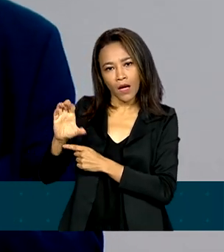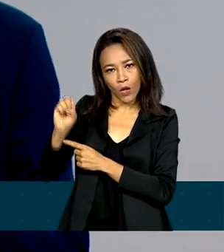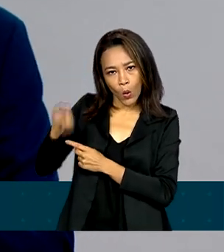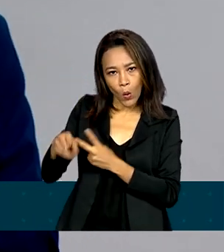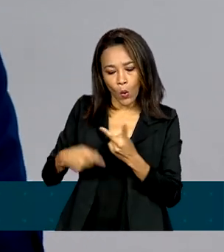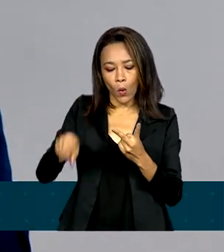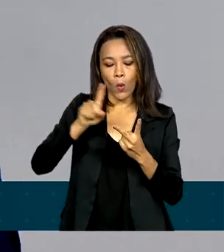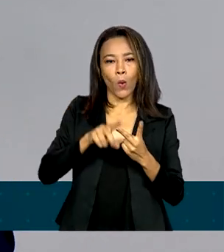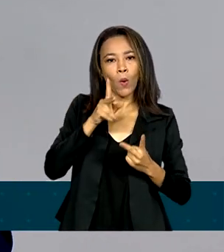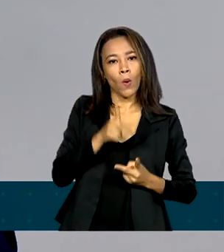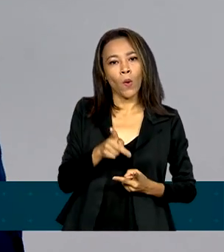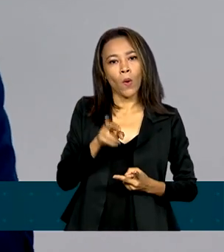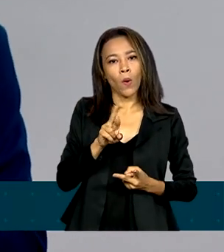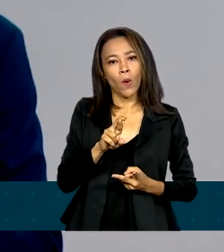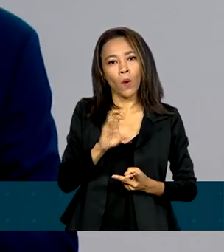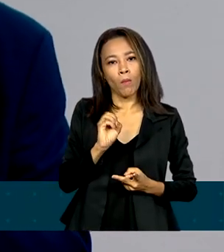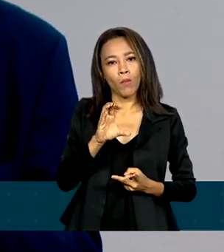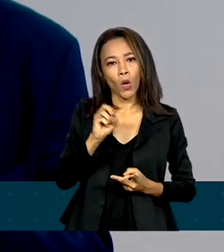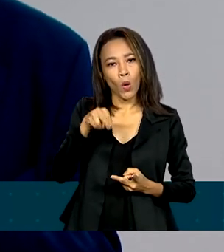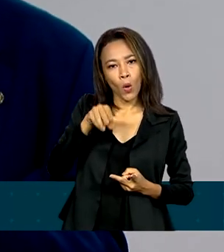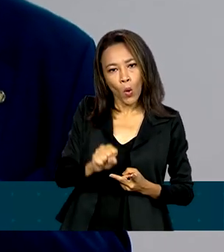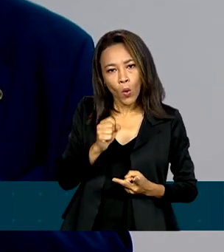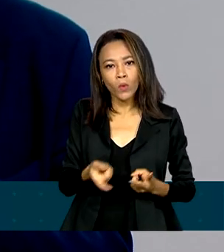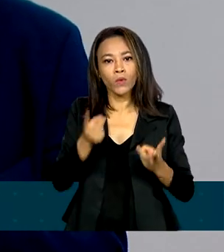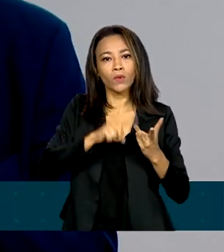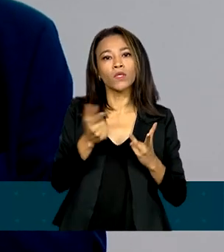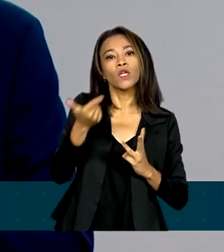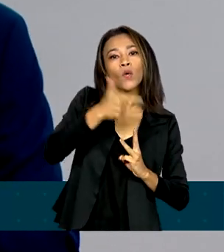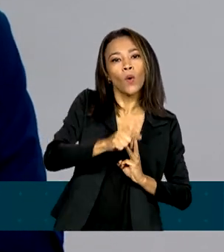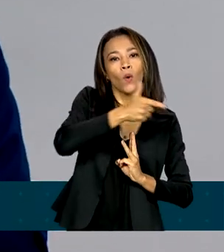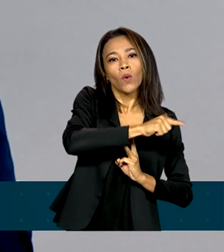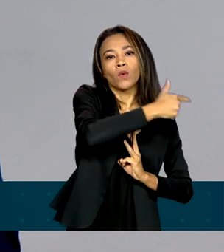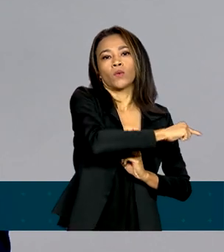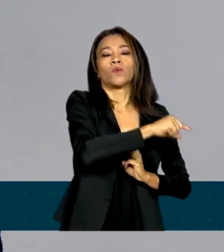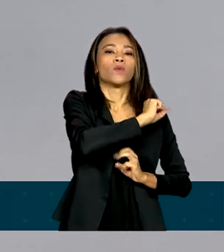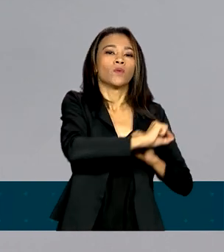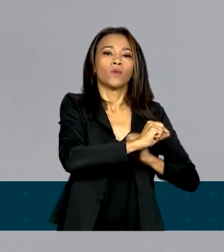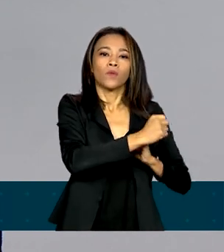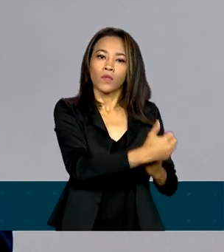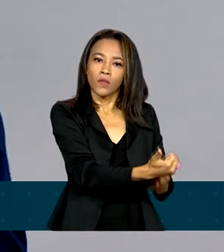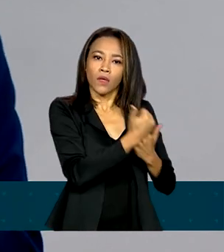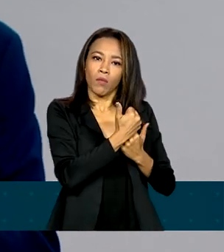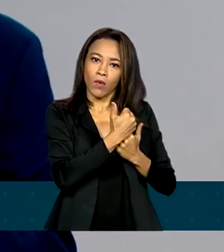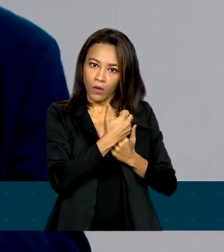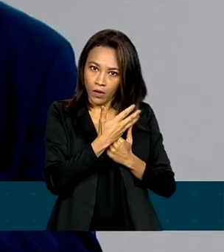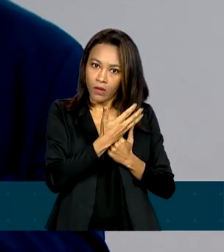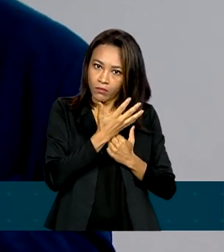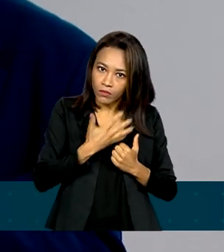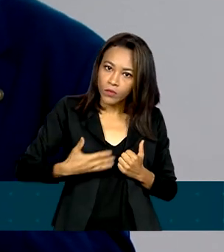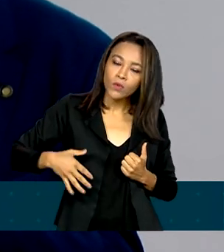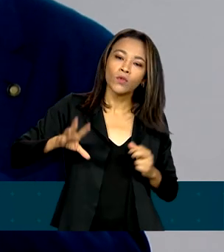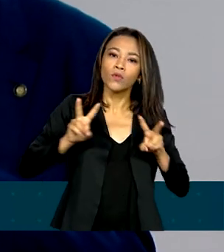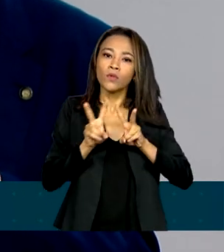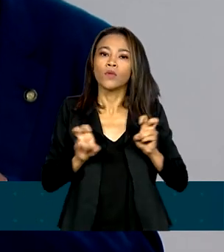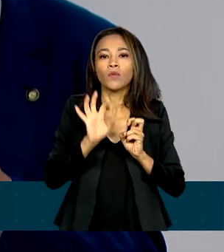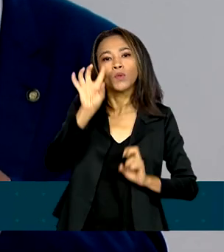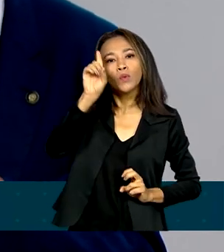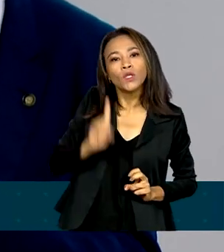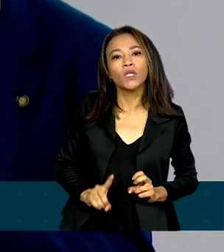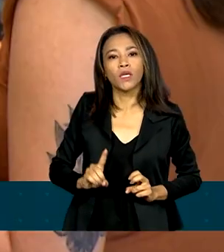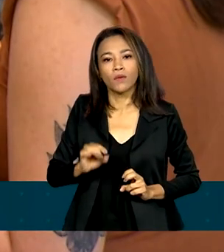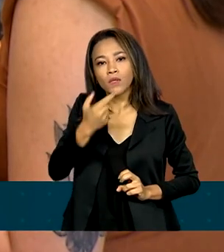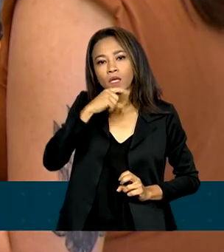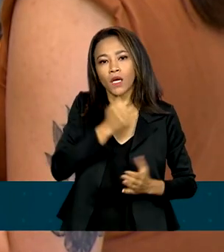PROCONs, de todas as entidades ligadas ao consumerismo, ao direito do